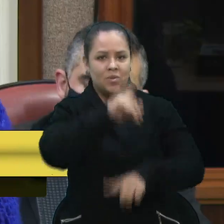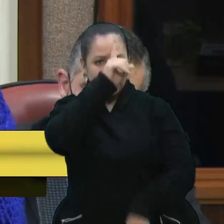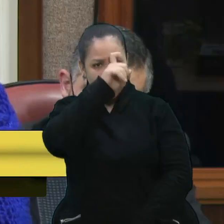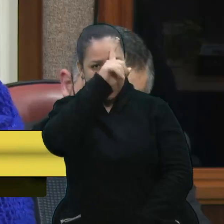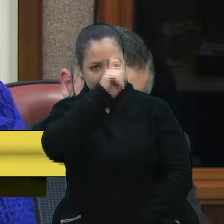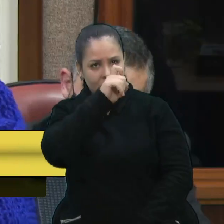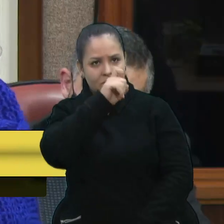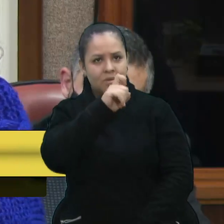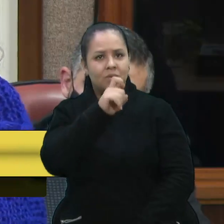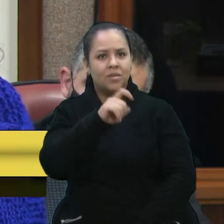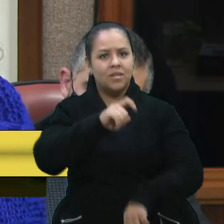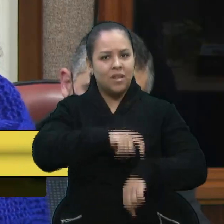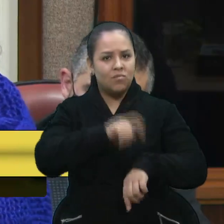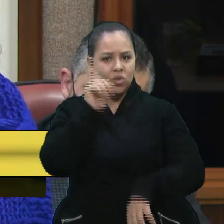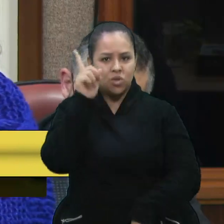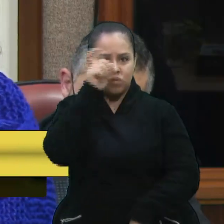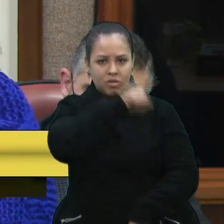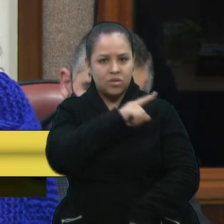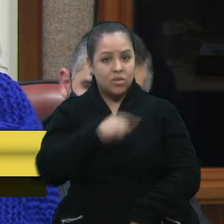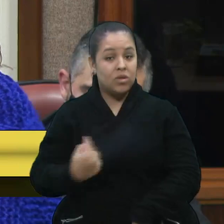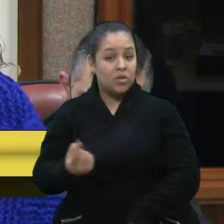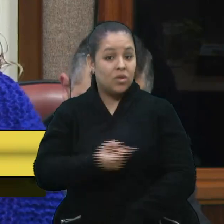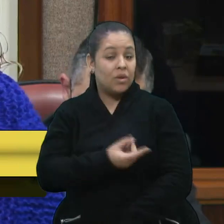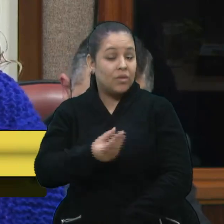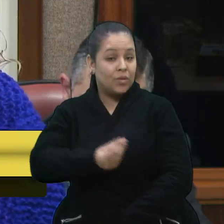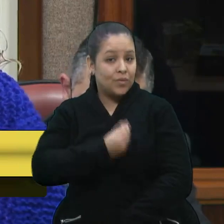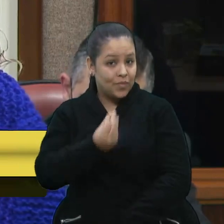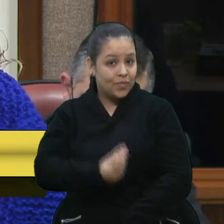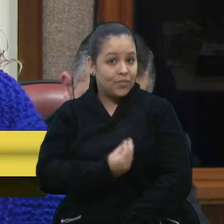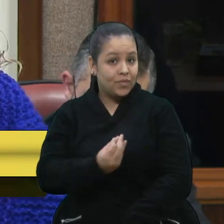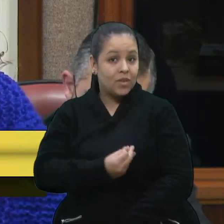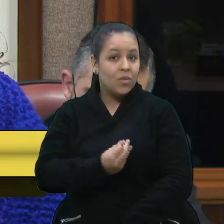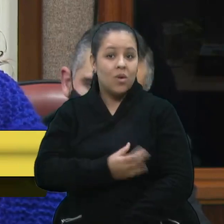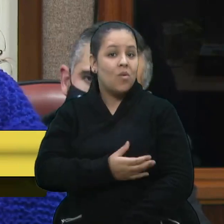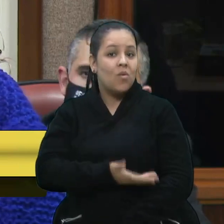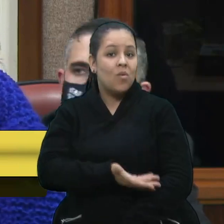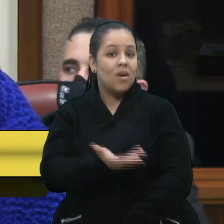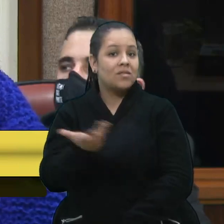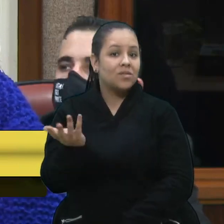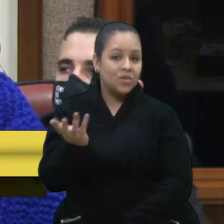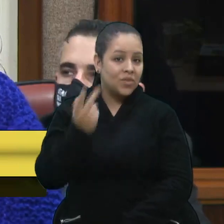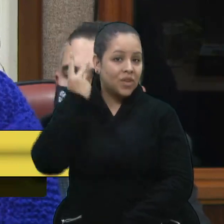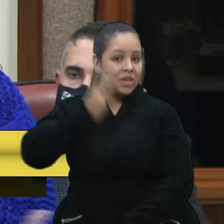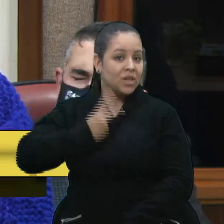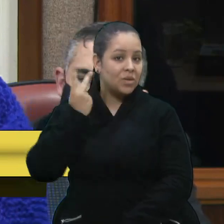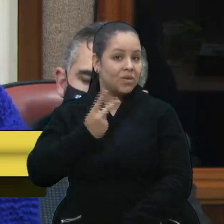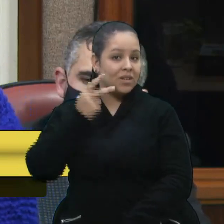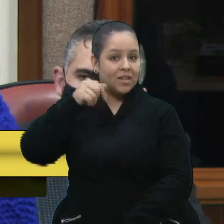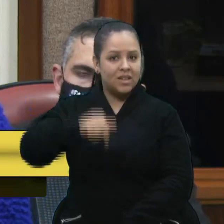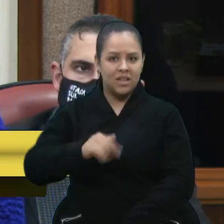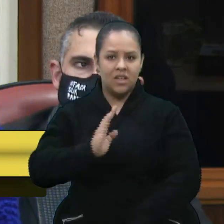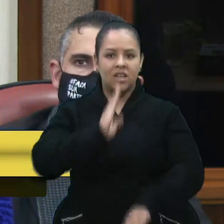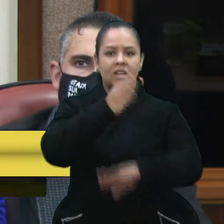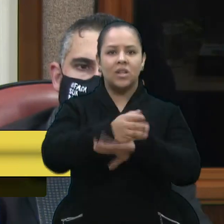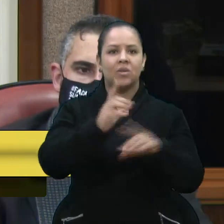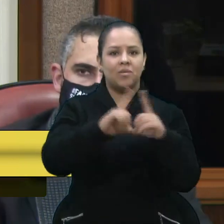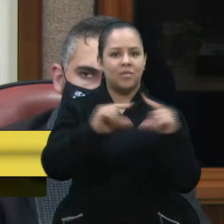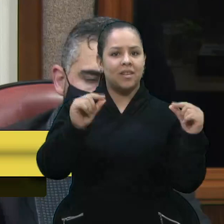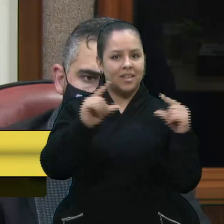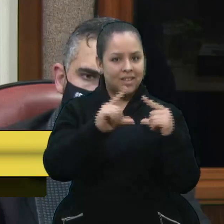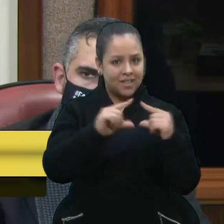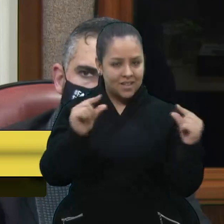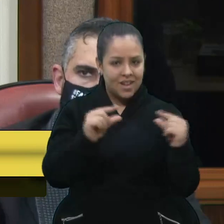tão difícil que todos nós vivemos, tantos vereadores desta casa indo a Brasília passar o chapéu, como dizem,